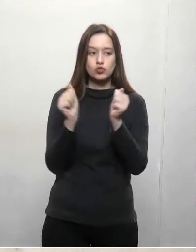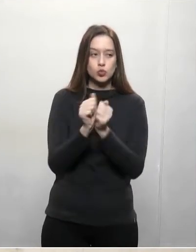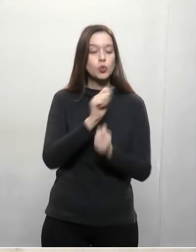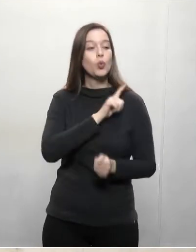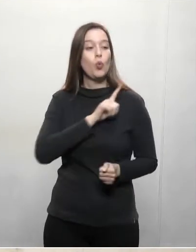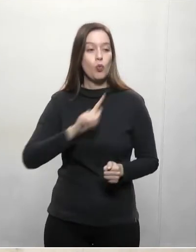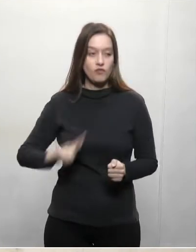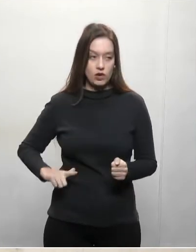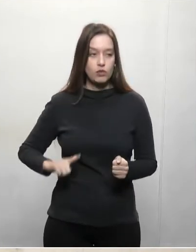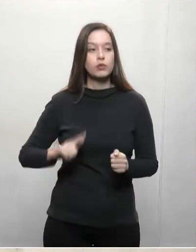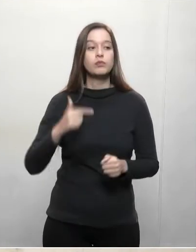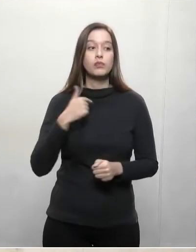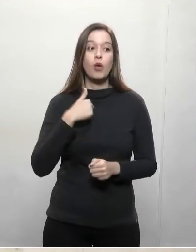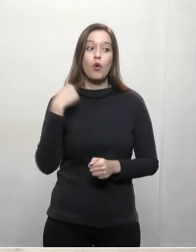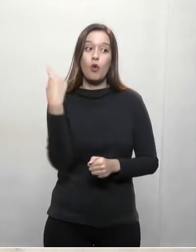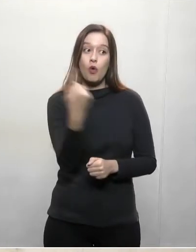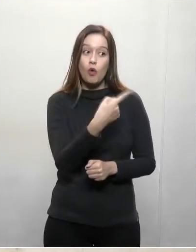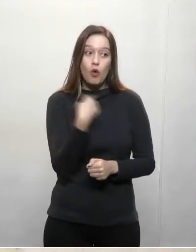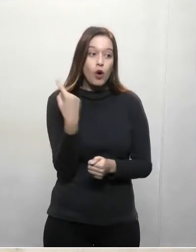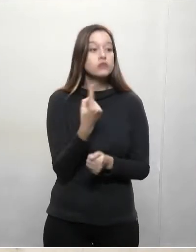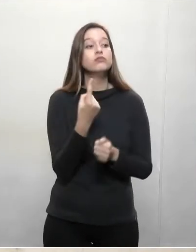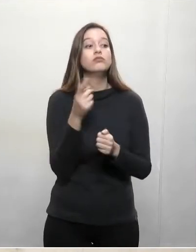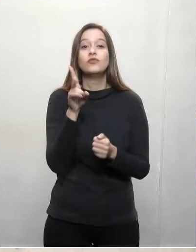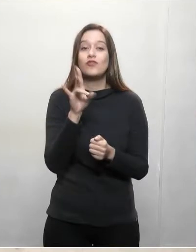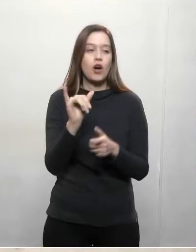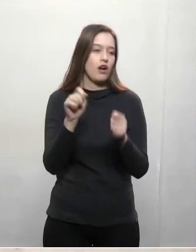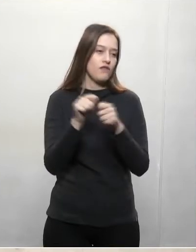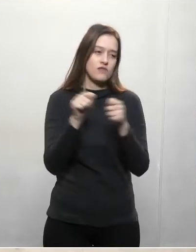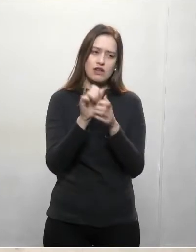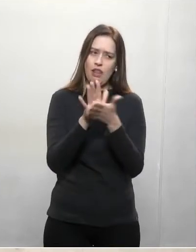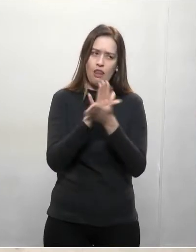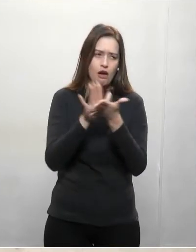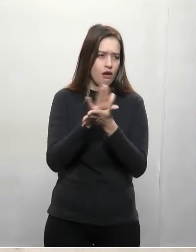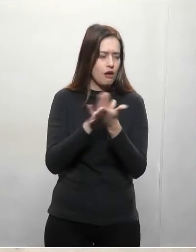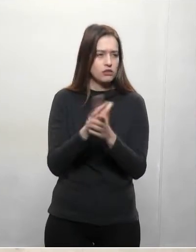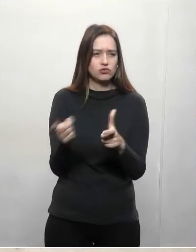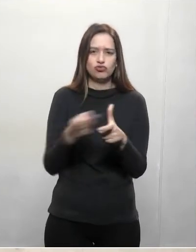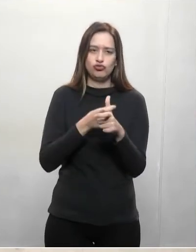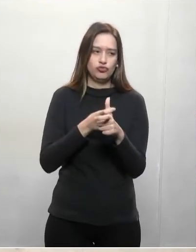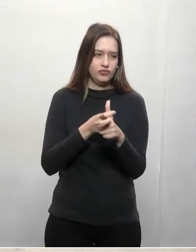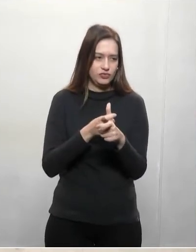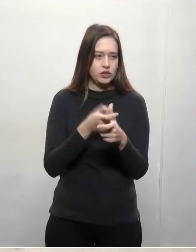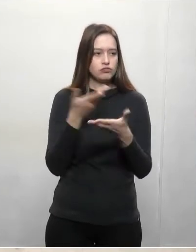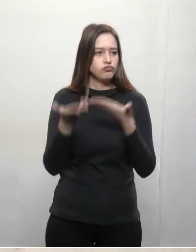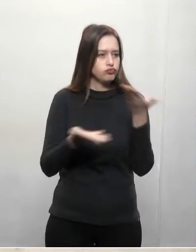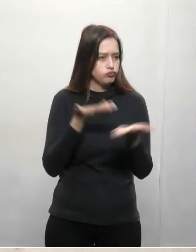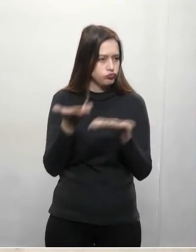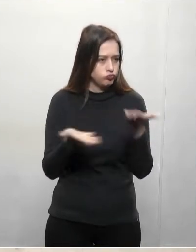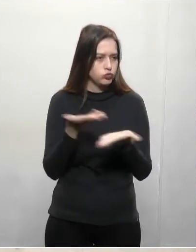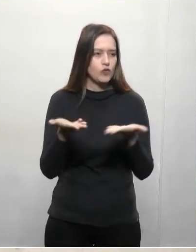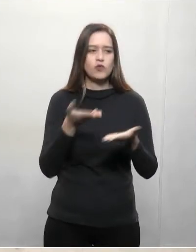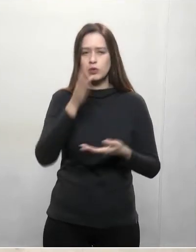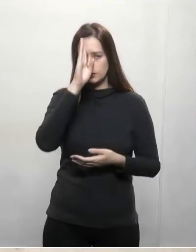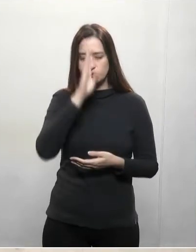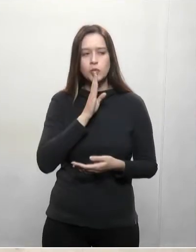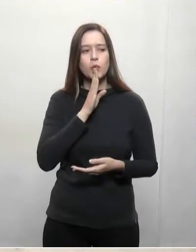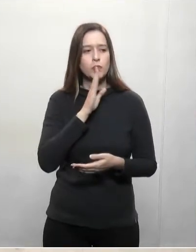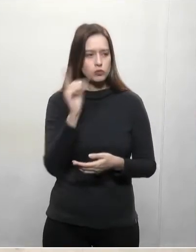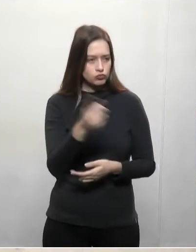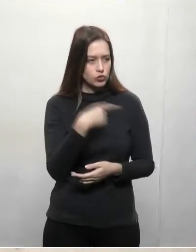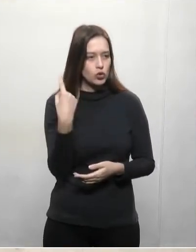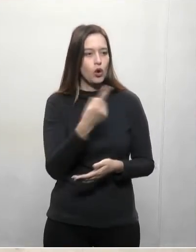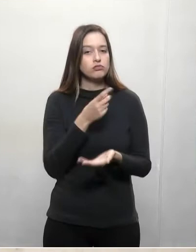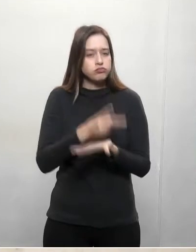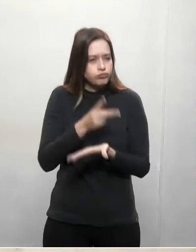Paraná não vai passar por nenhuma situação de default, não vai ficar em ladimplente com as obrigações frente